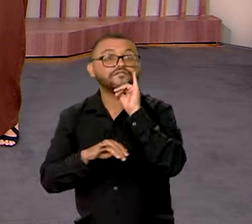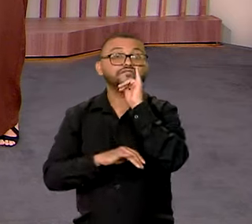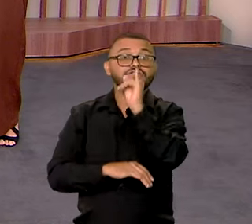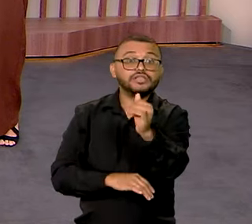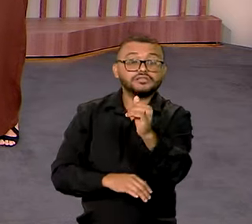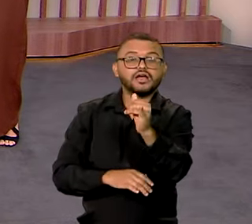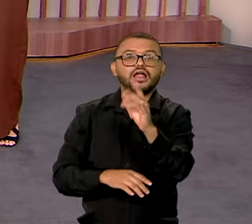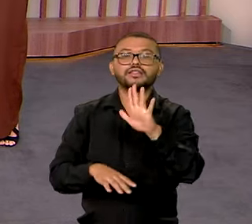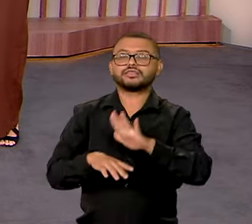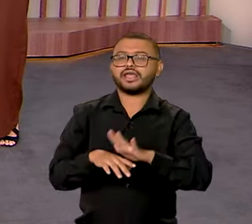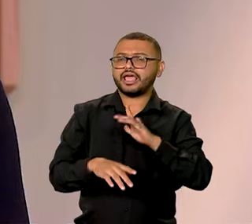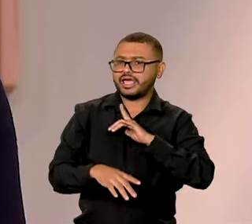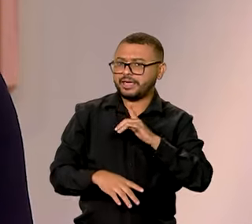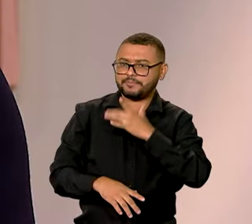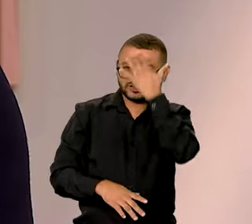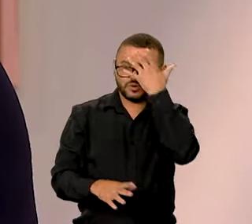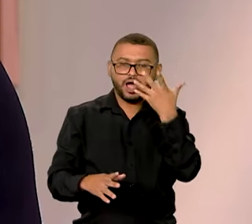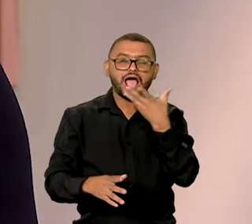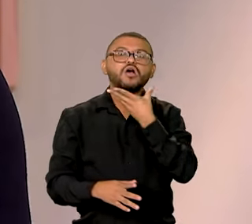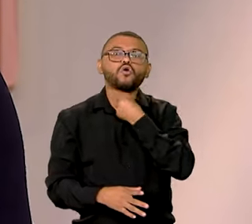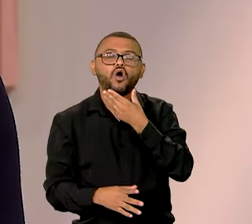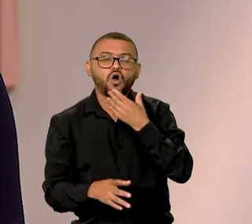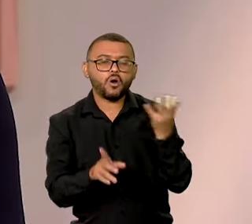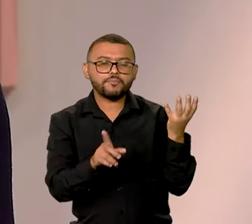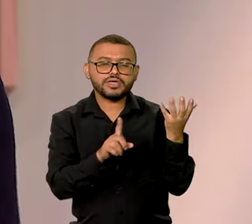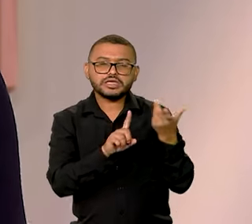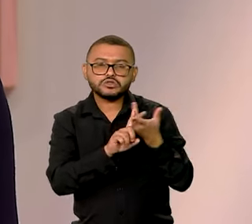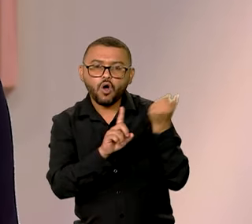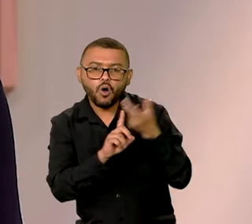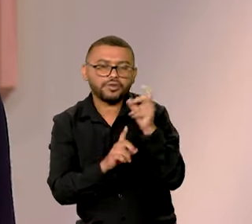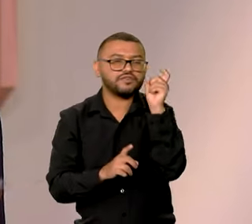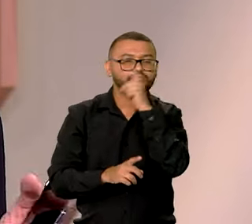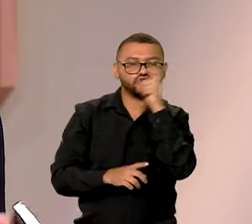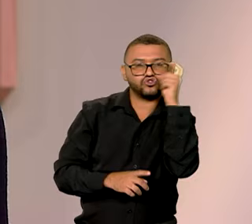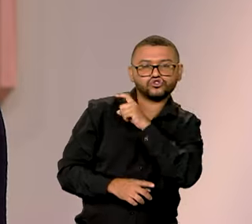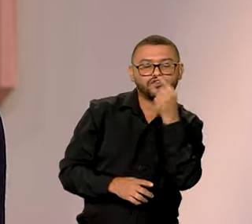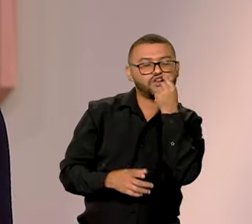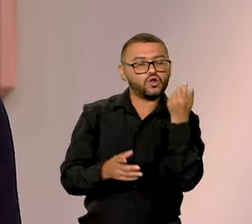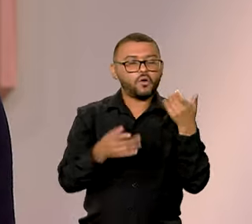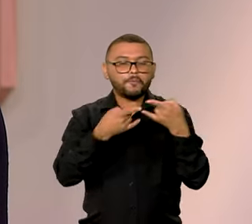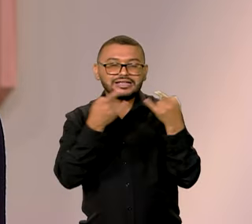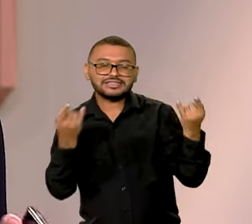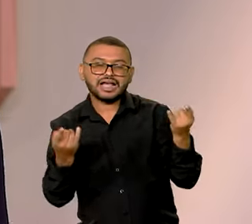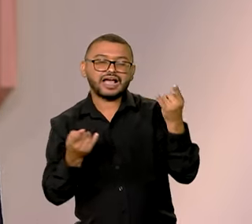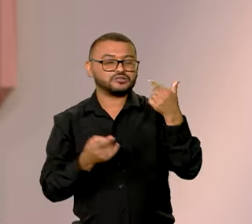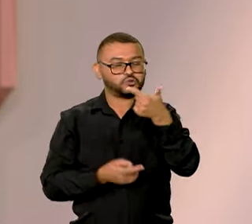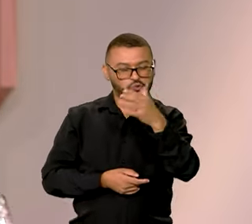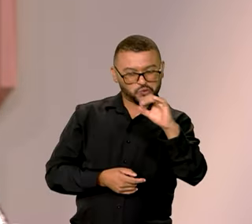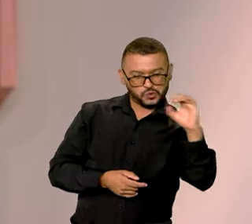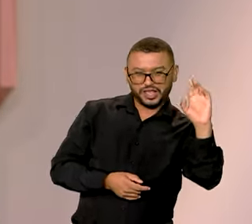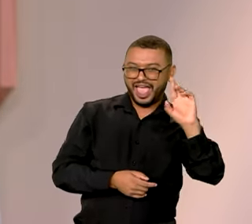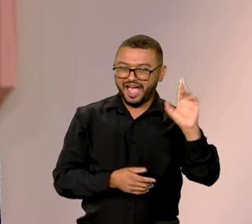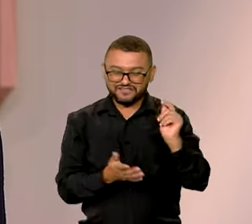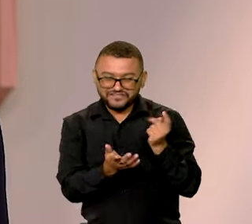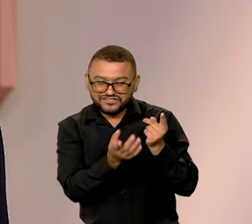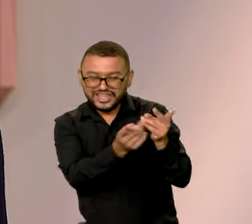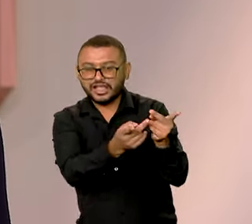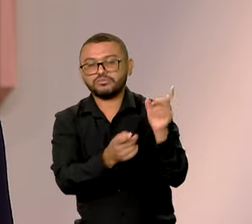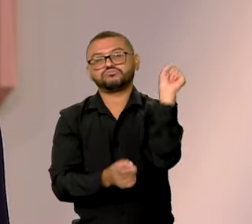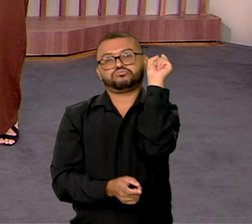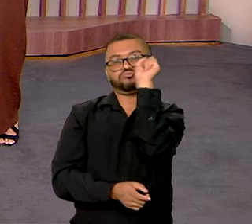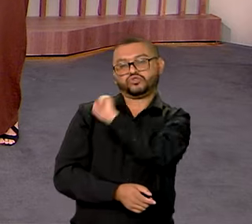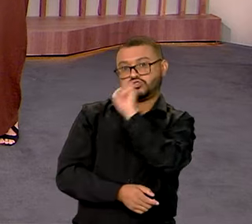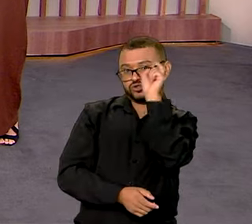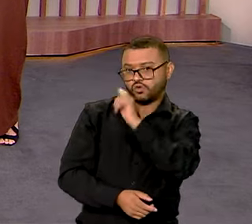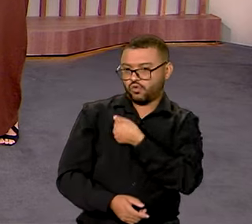o seguinte, olha, tem muita gente aplicando golpe por aí, dizendo que tem passagem aérea a 200 reais, que está vendendo e tal, mas o governo